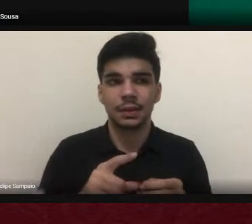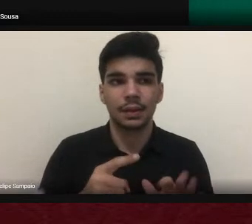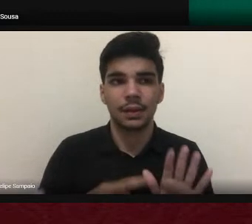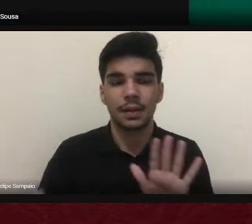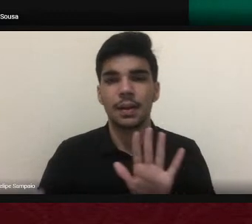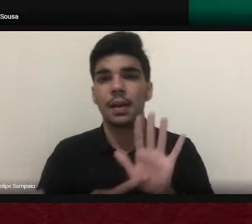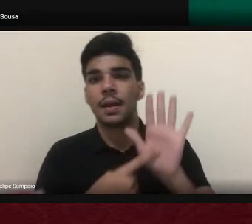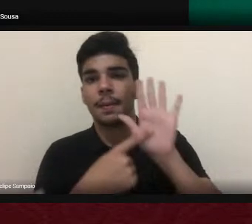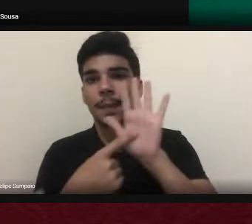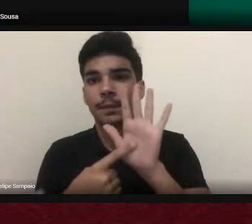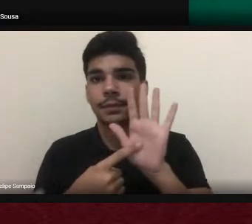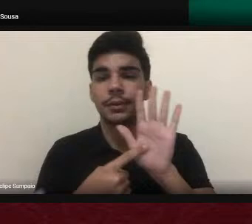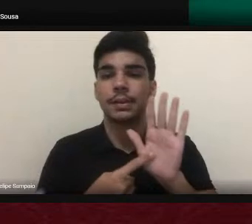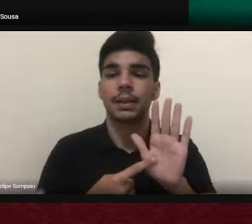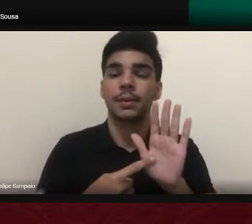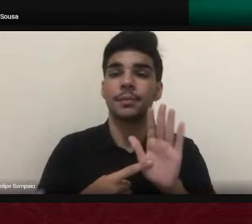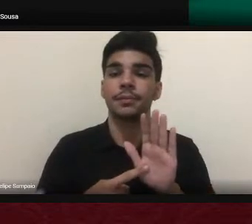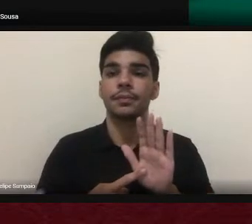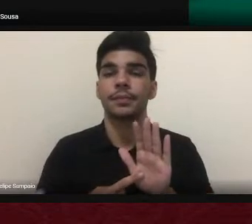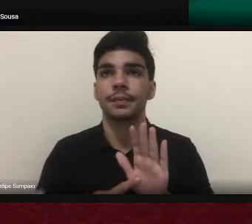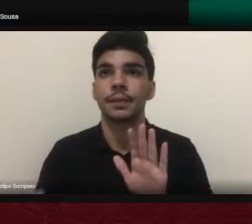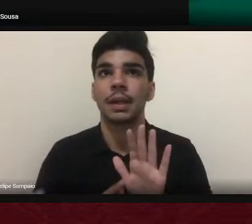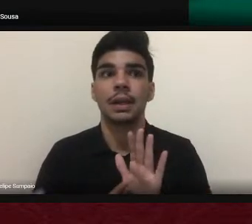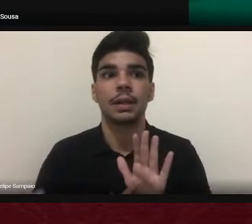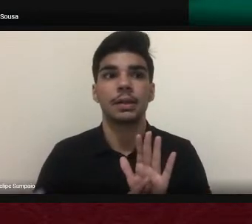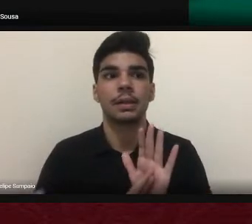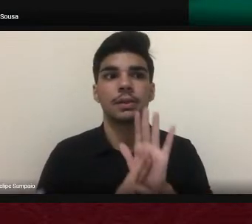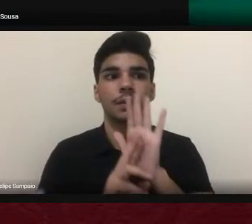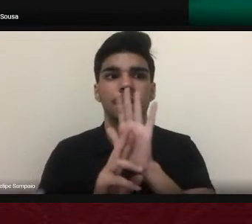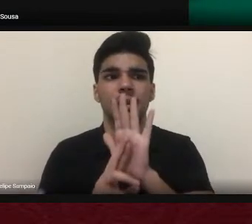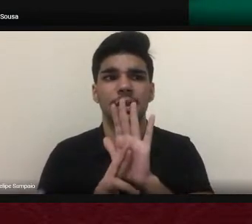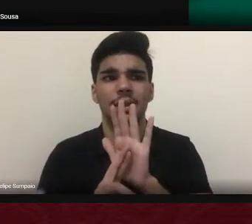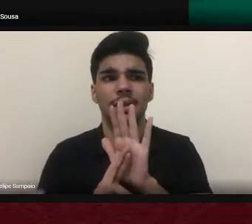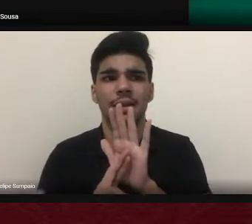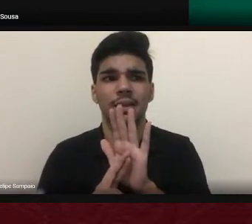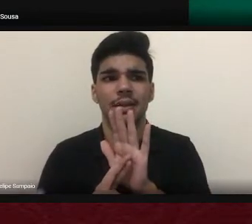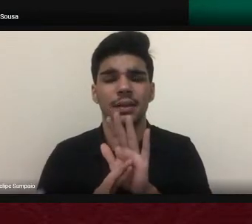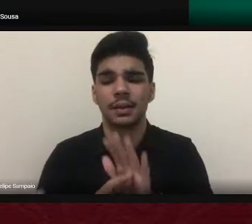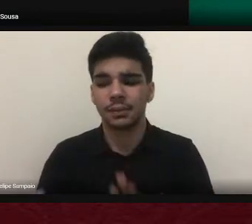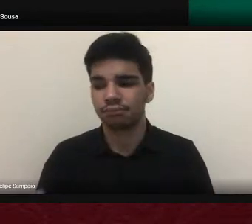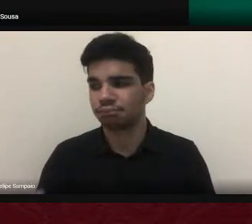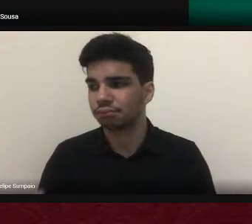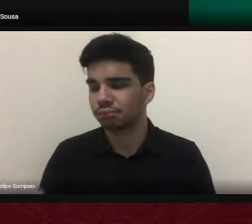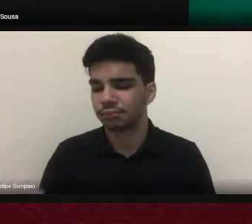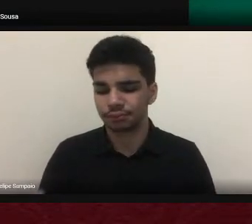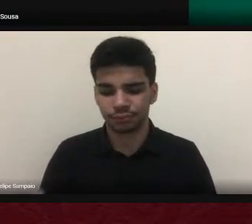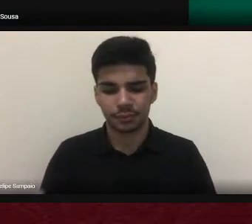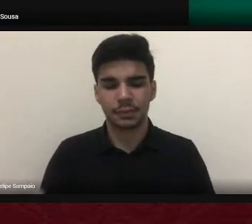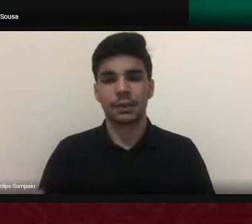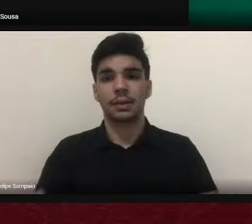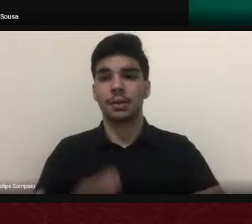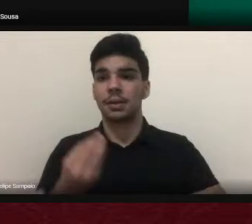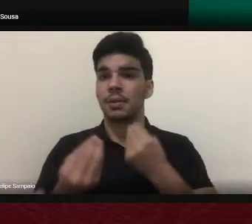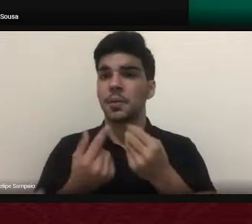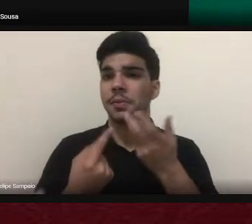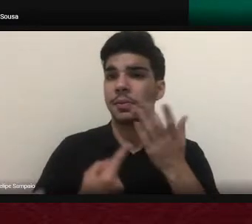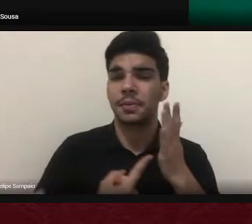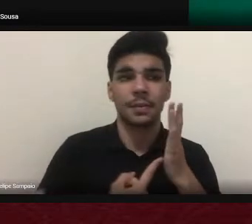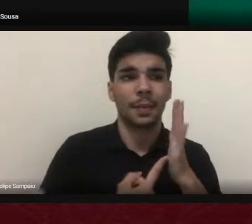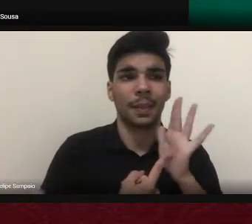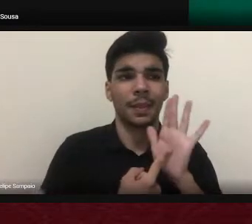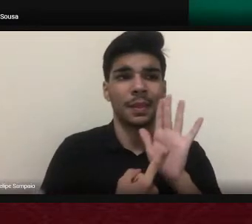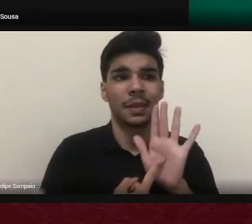documentação da pesquisa que parece ser árdua e morosa bem como evidenciar o alcance dos